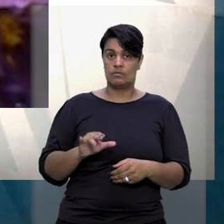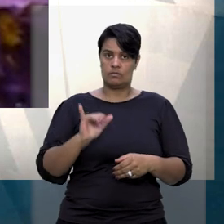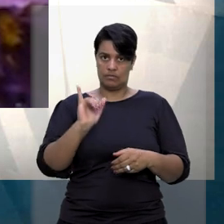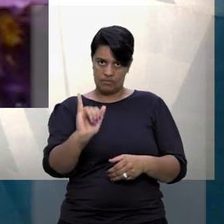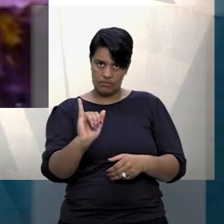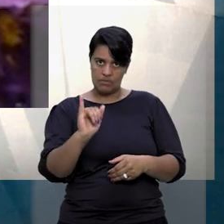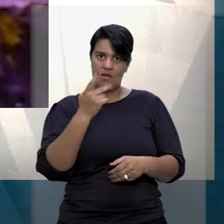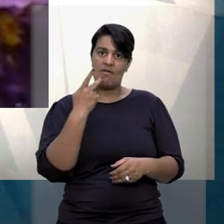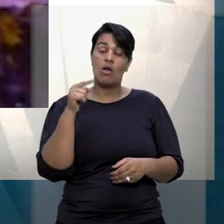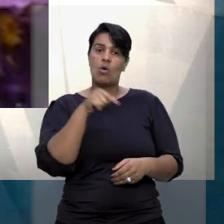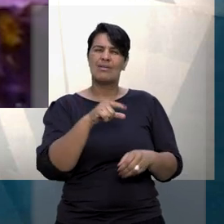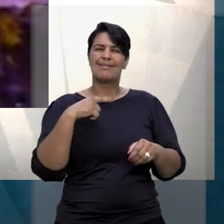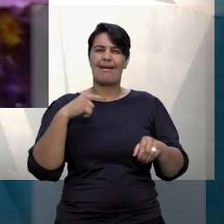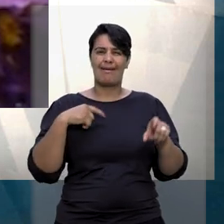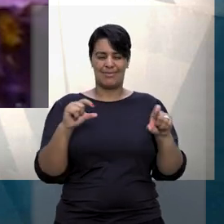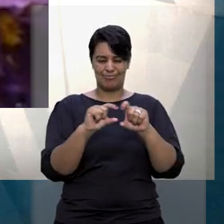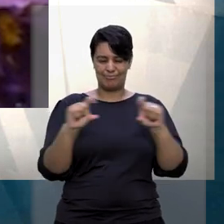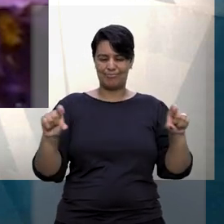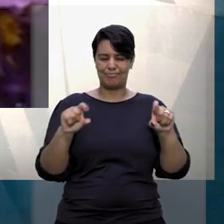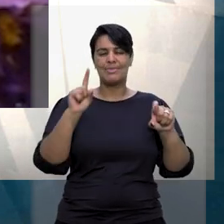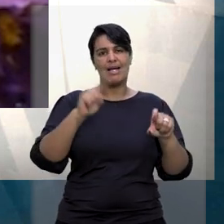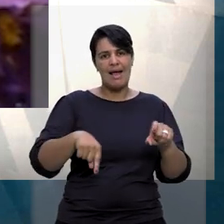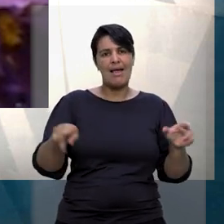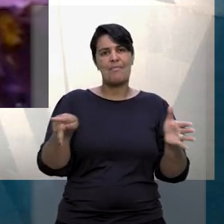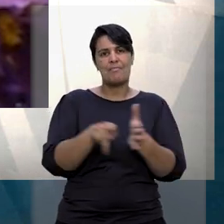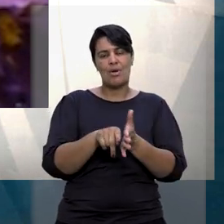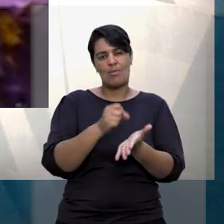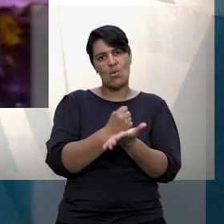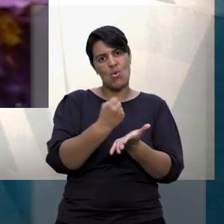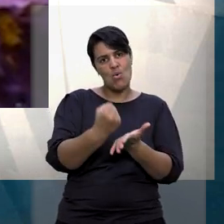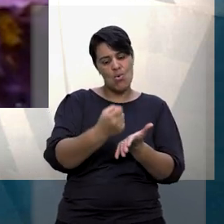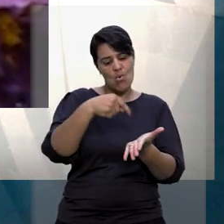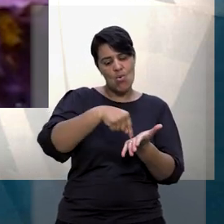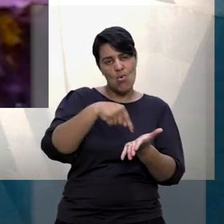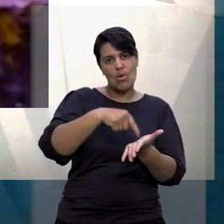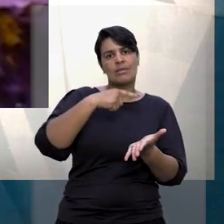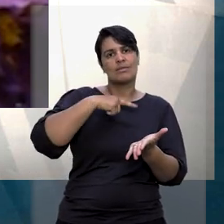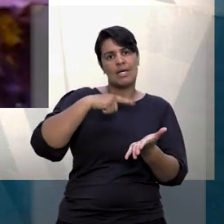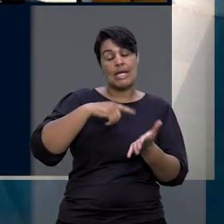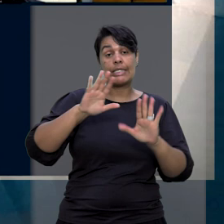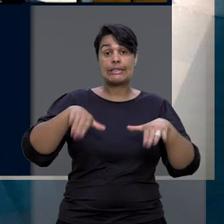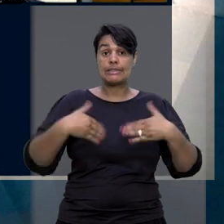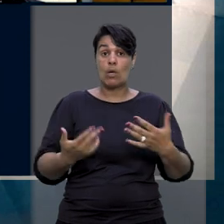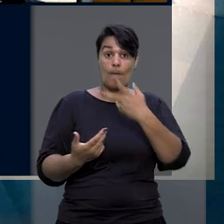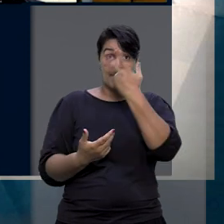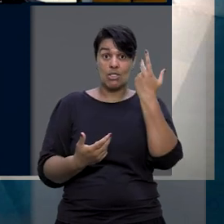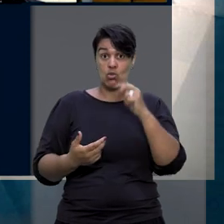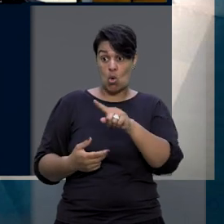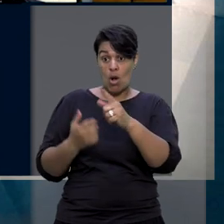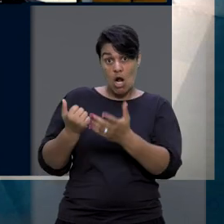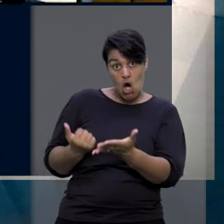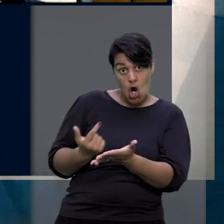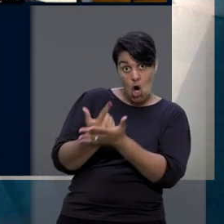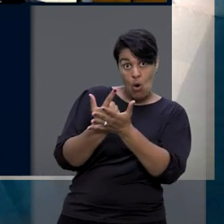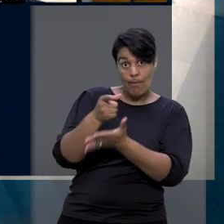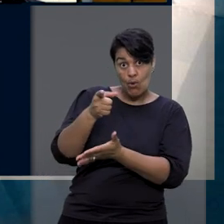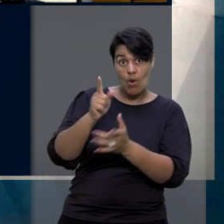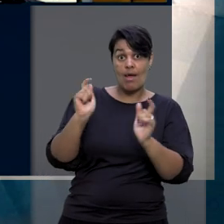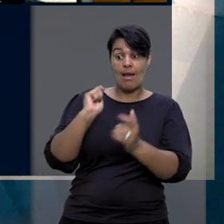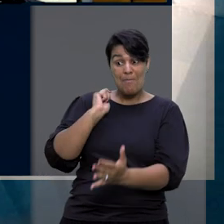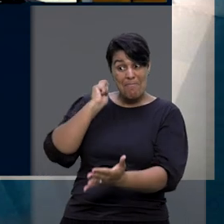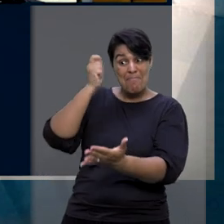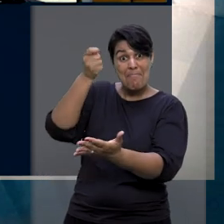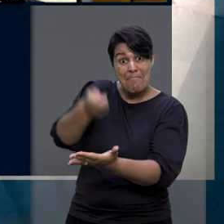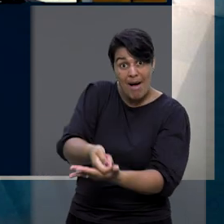explicou que a cláusula Take Our Pay consiste em disposição contratual por meio da qual o comprador se obriga a pagar